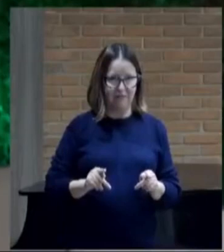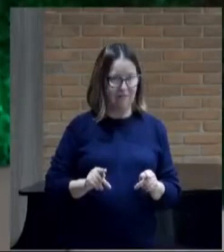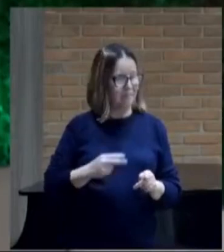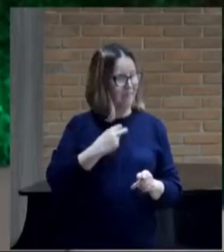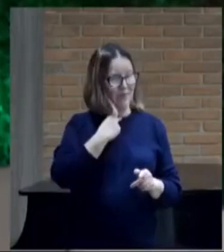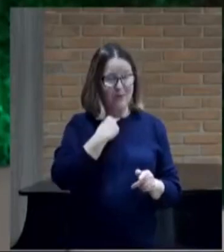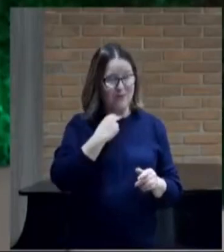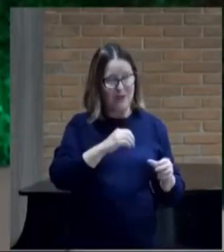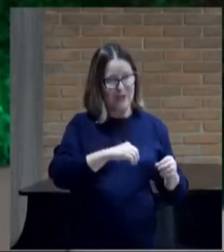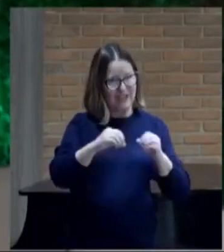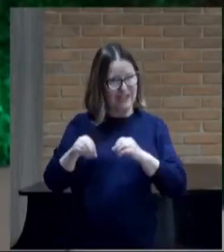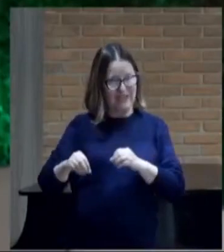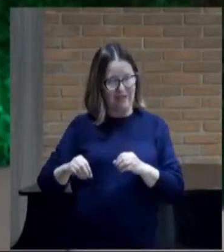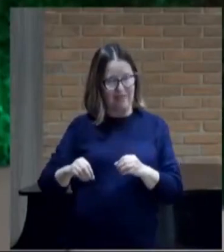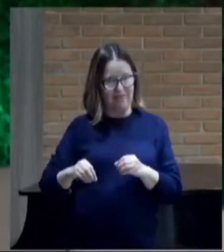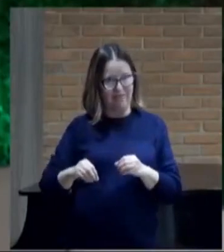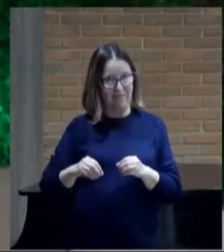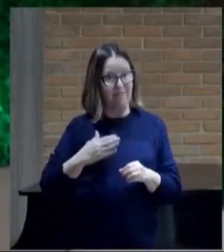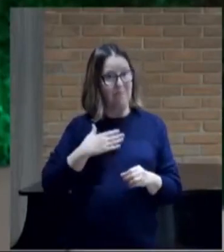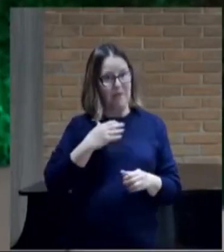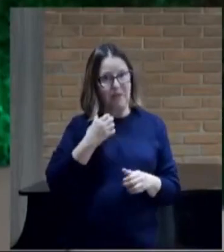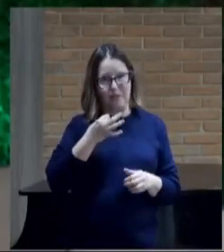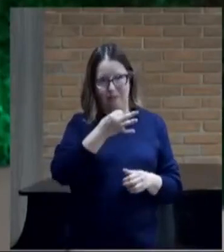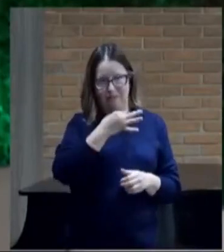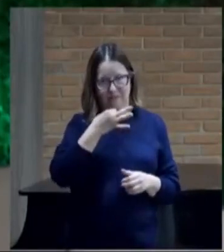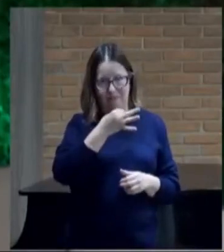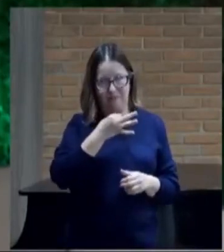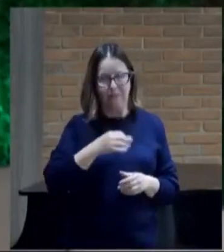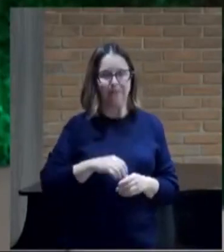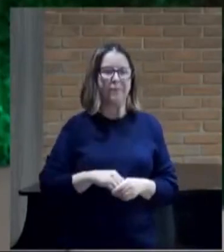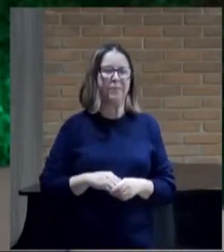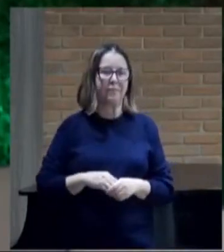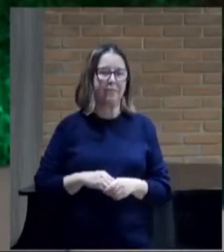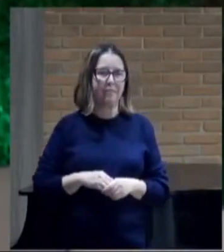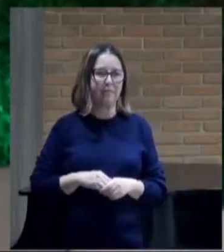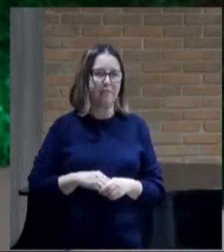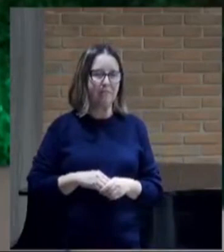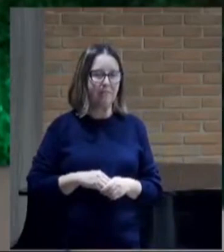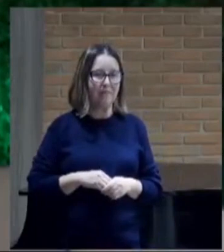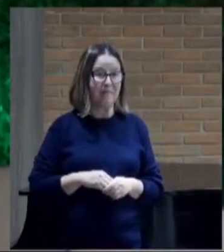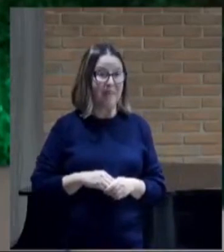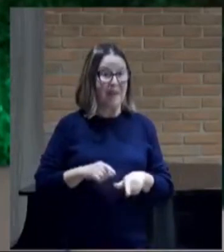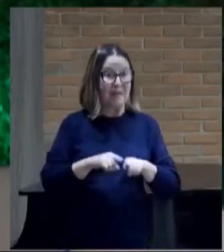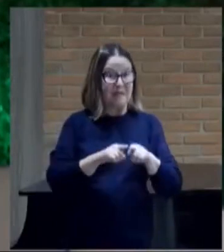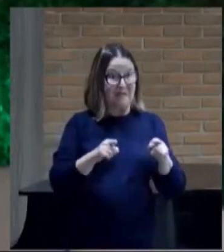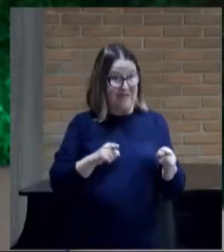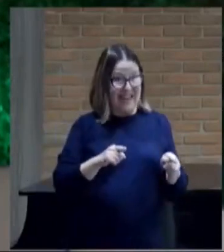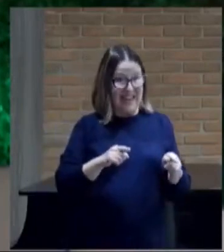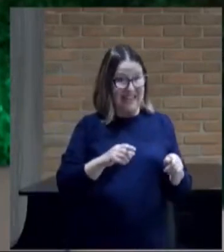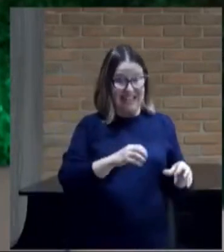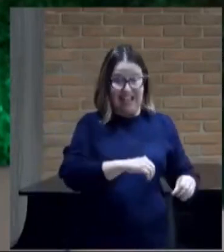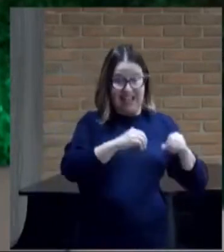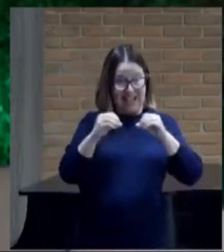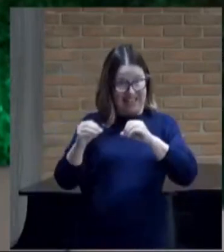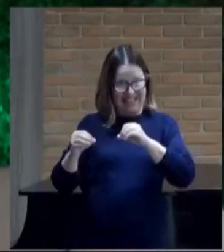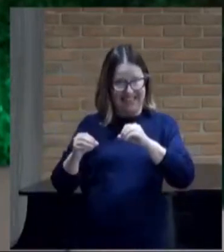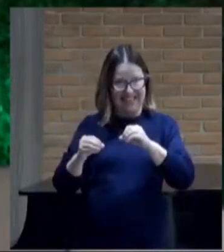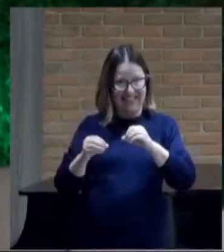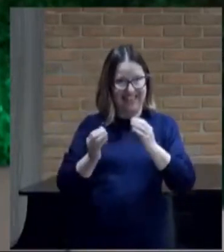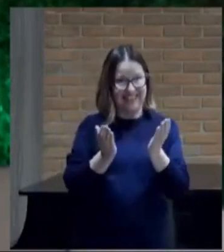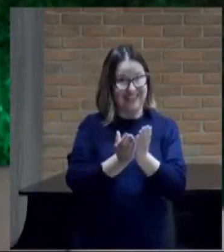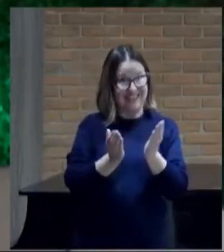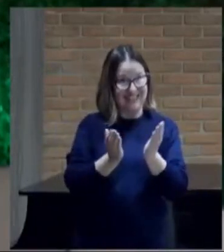para mim a retirada do corpo de Cristo da